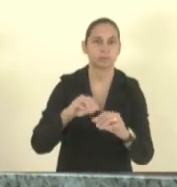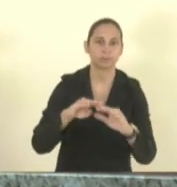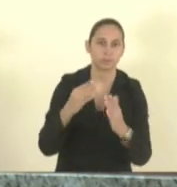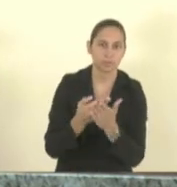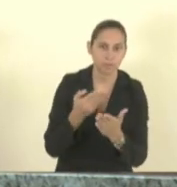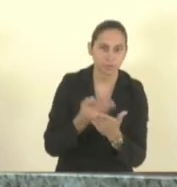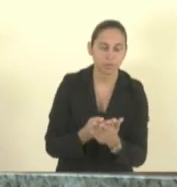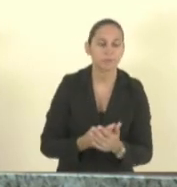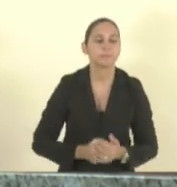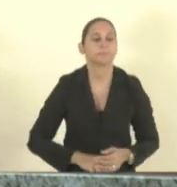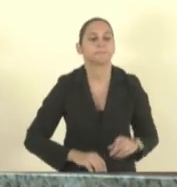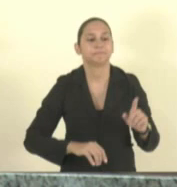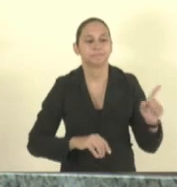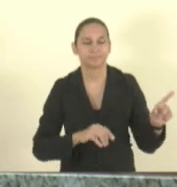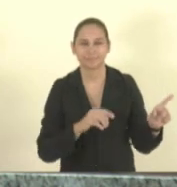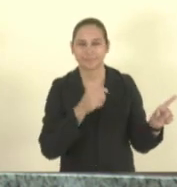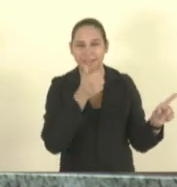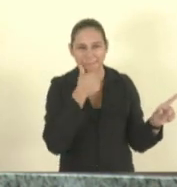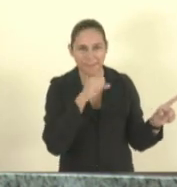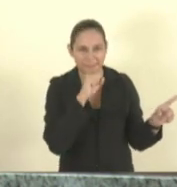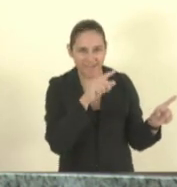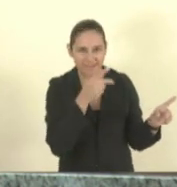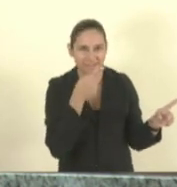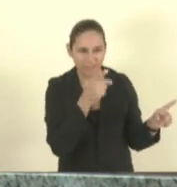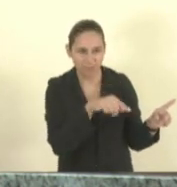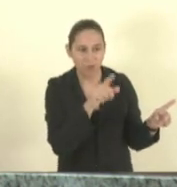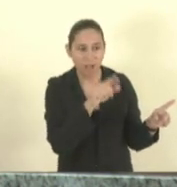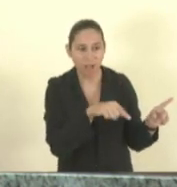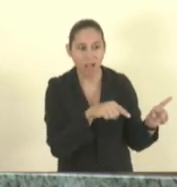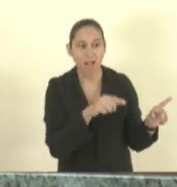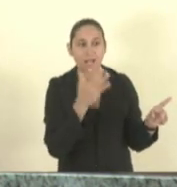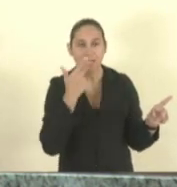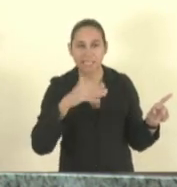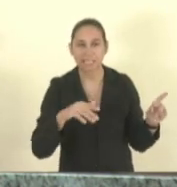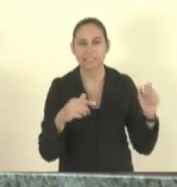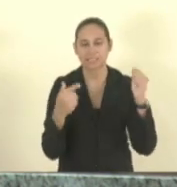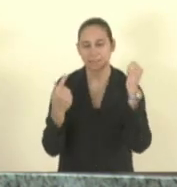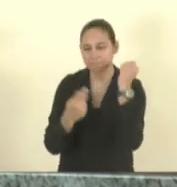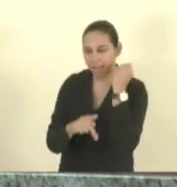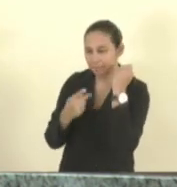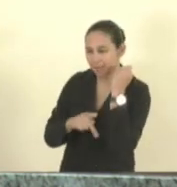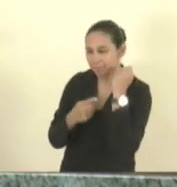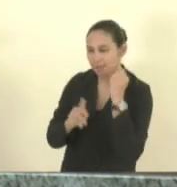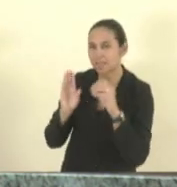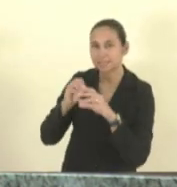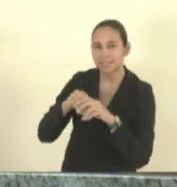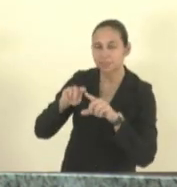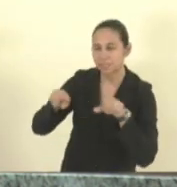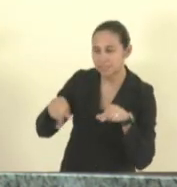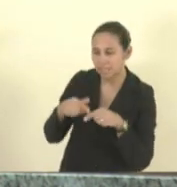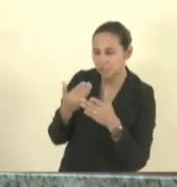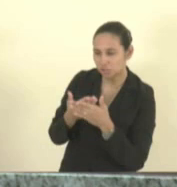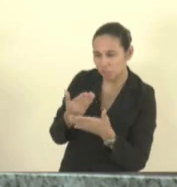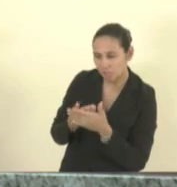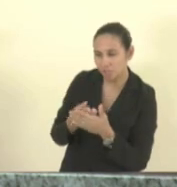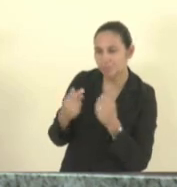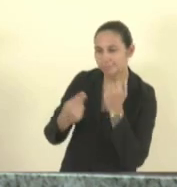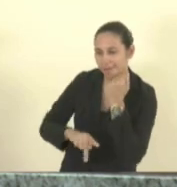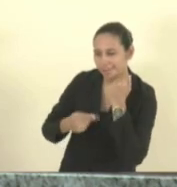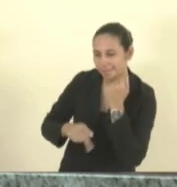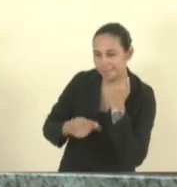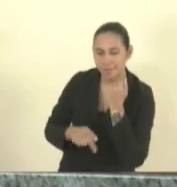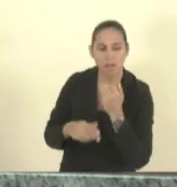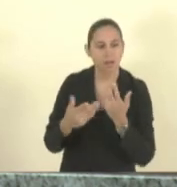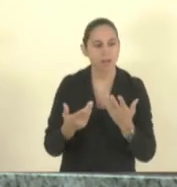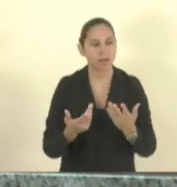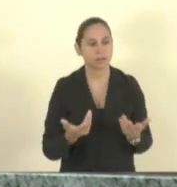vítima de agressão na sala de aula e isso é muito triste porque a criança ela